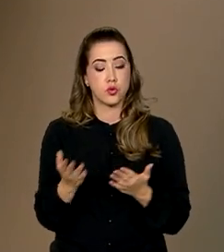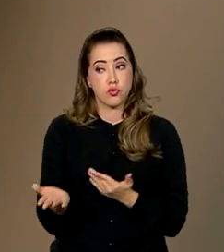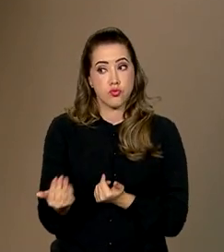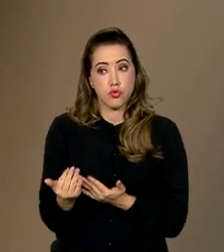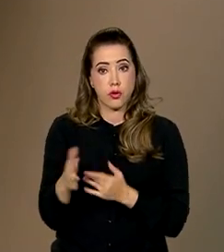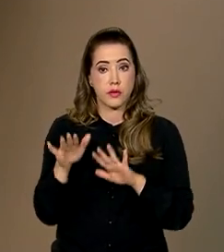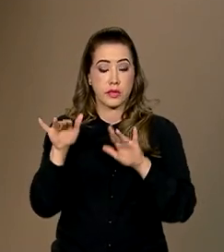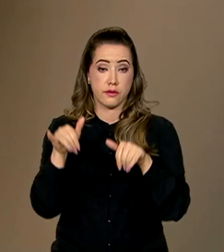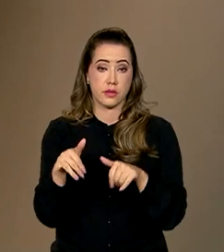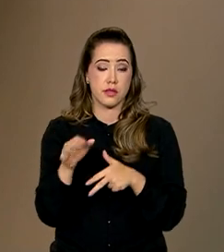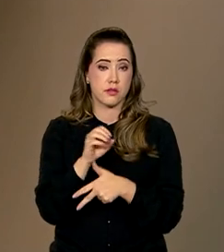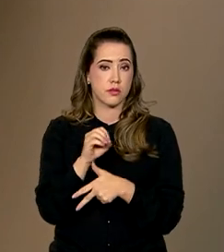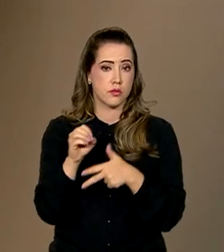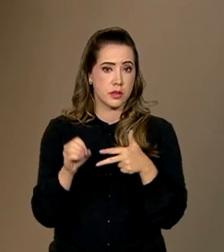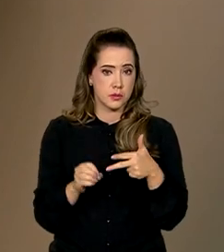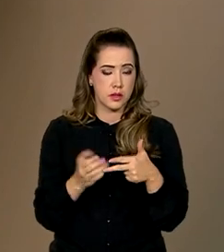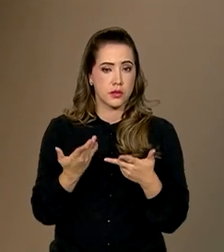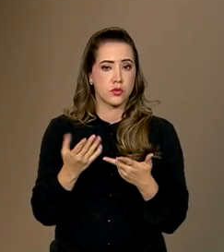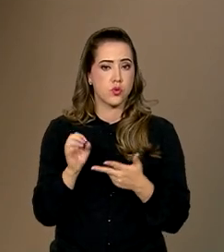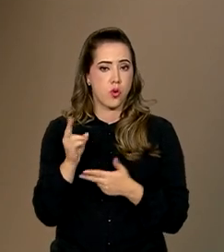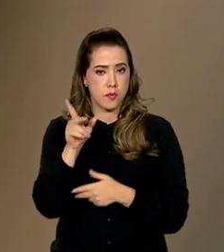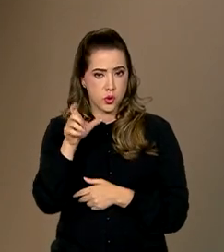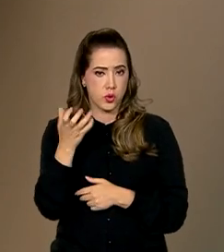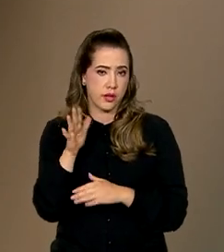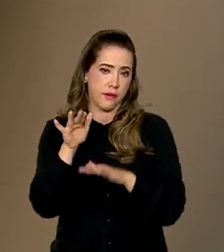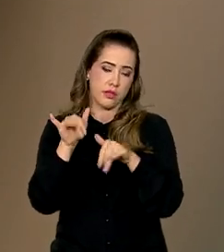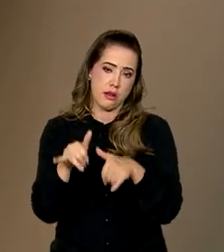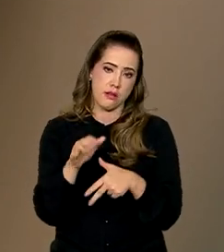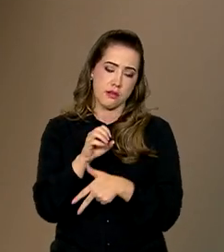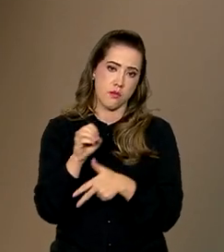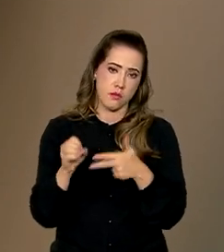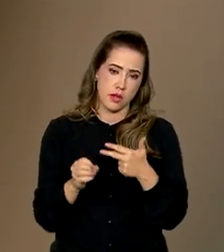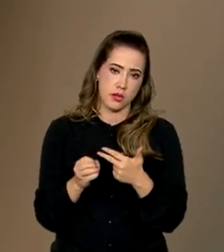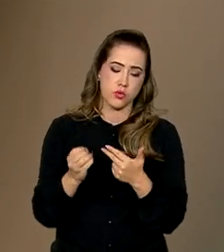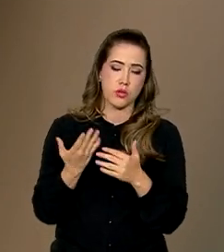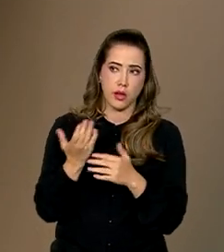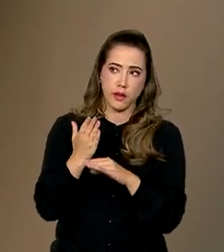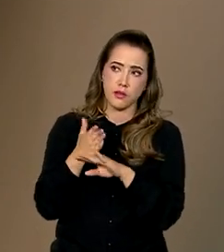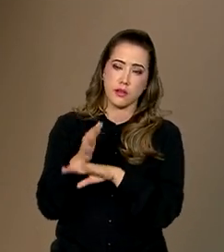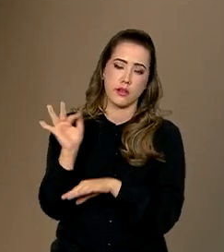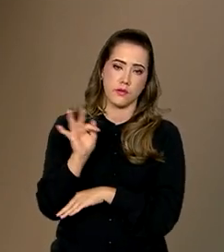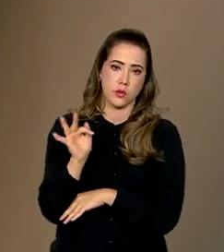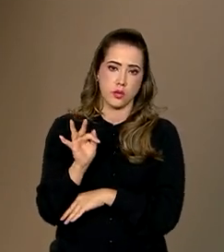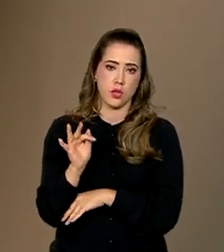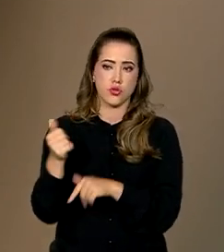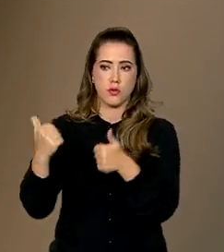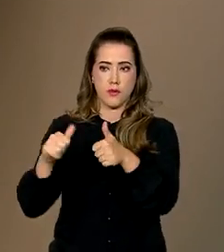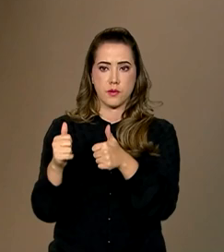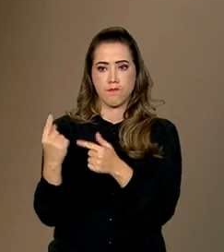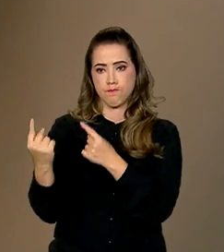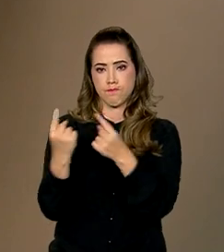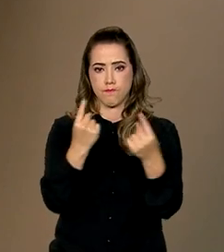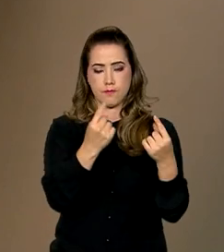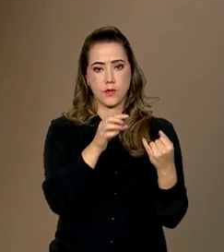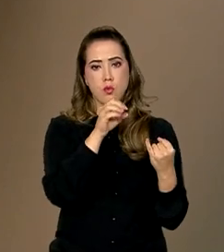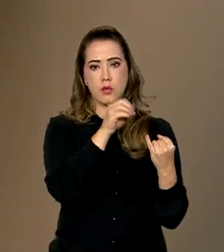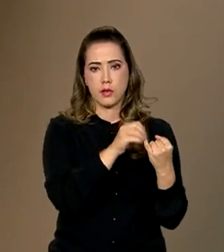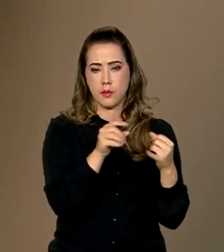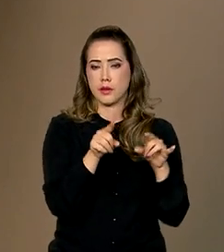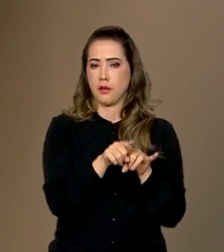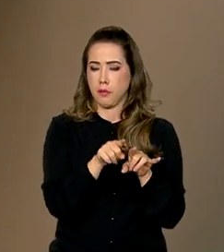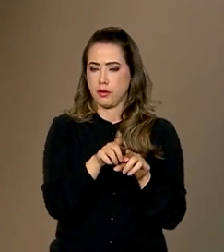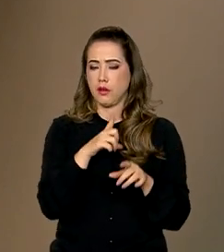que está concluindo o ensino médio ou de alguém que já concluiu e quer entrar na educação superior. Então, é uma avaliação individual. O Inep também tem